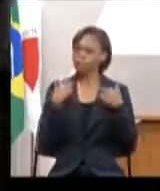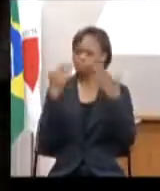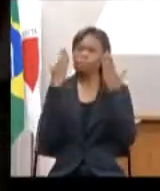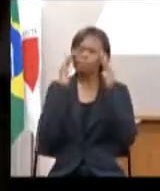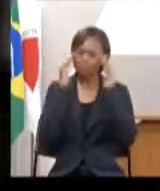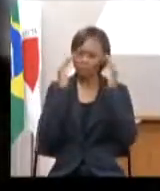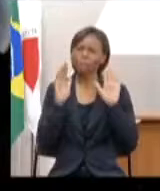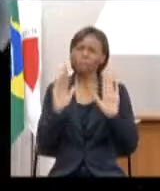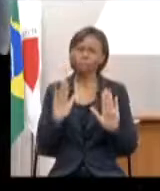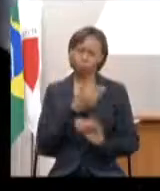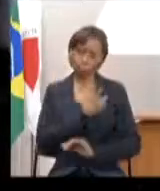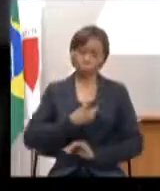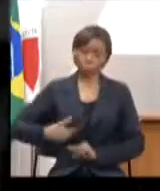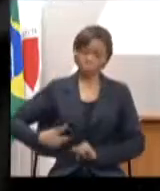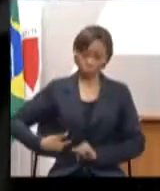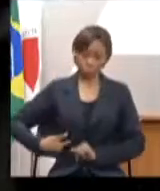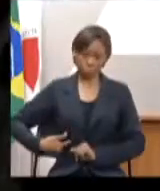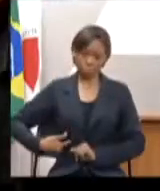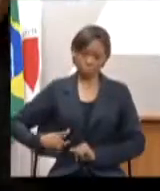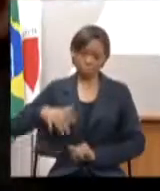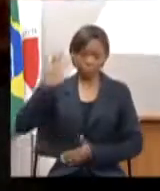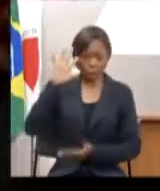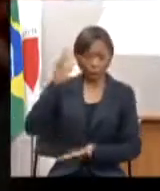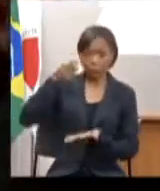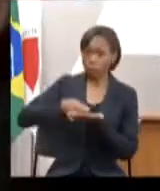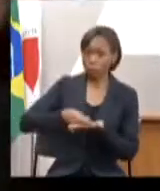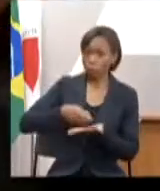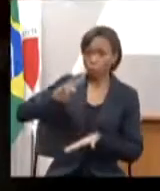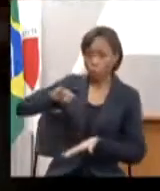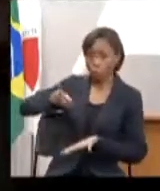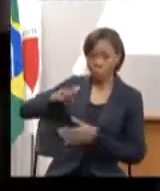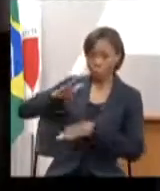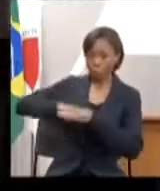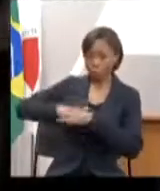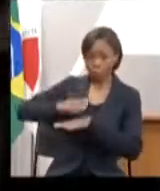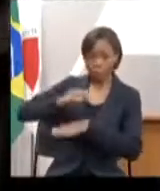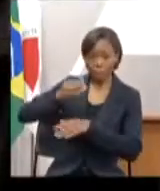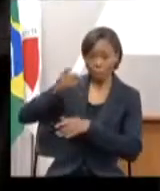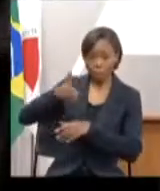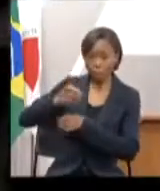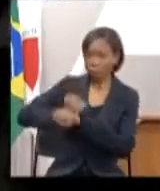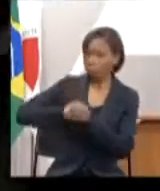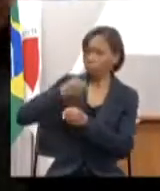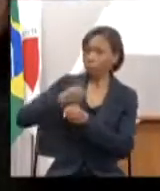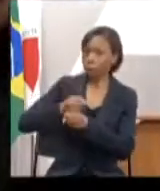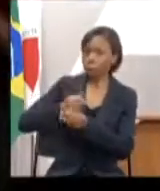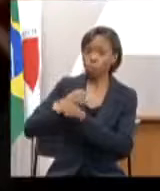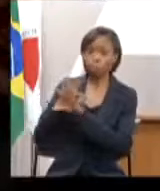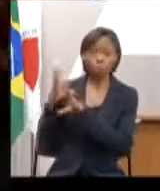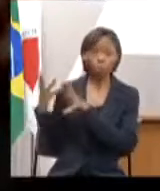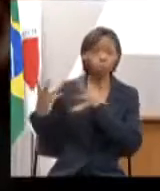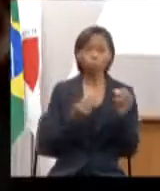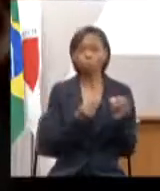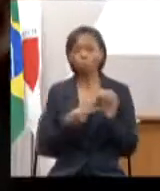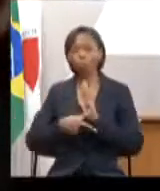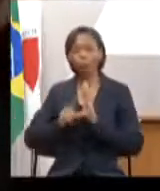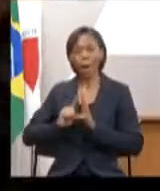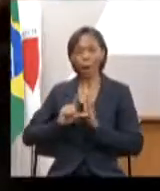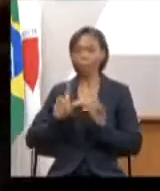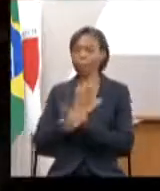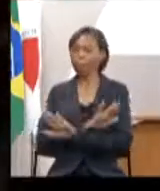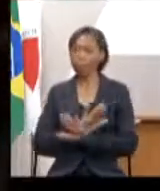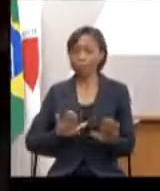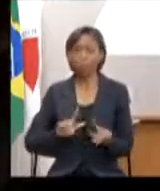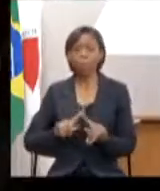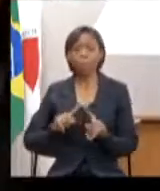o governo não executar no mesmo ano a totalidade daquilo que entra no orçamento daquele ano até porque a gente